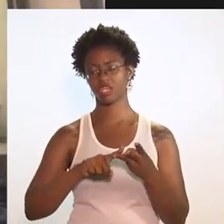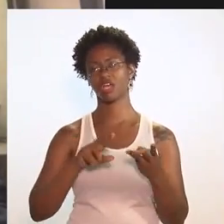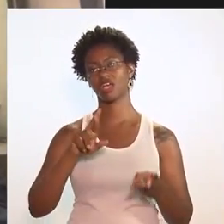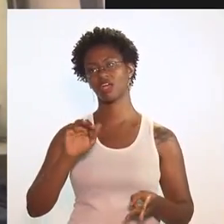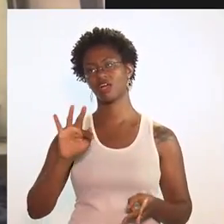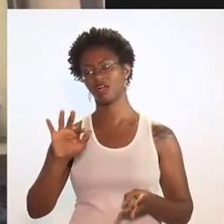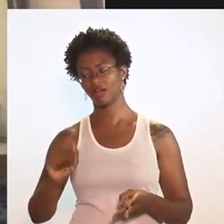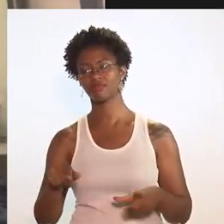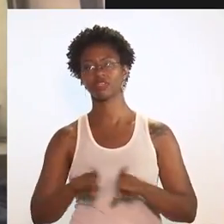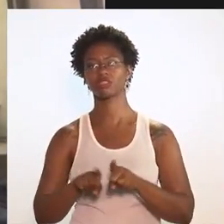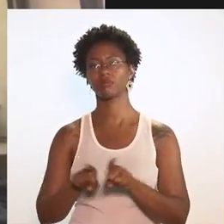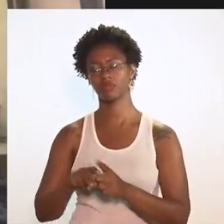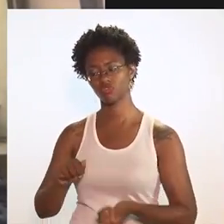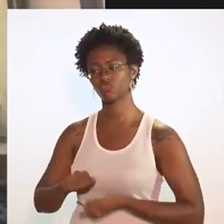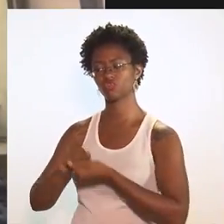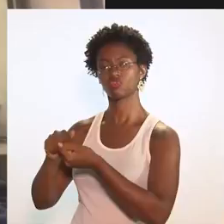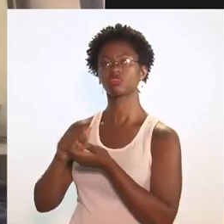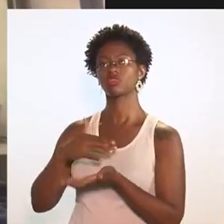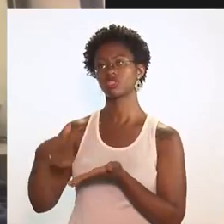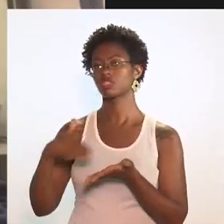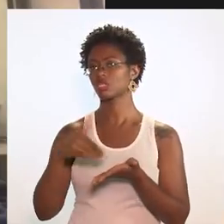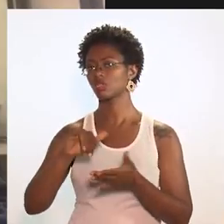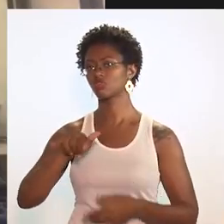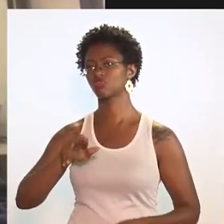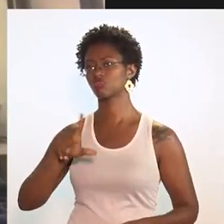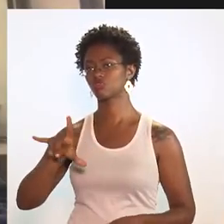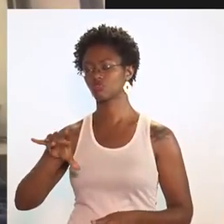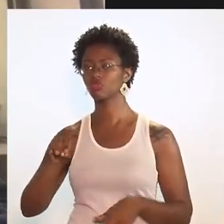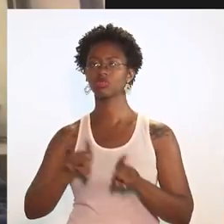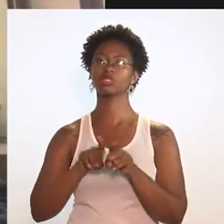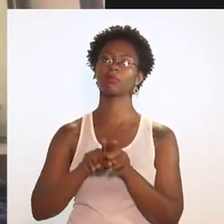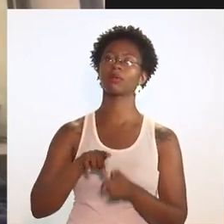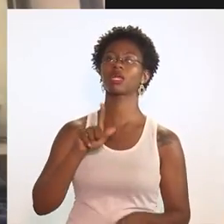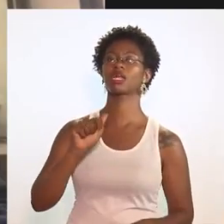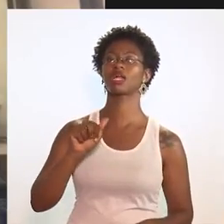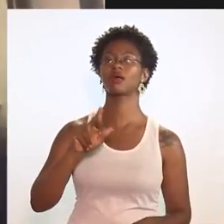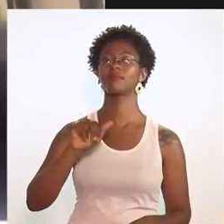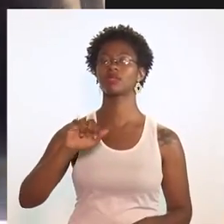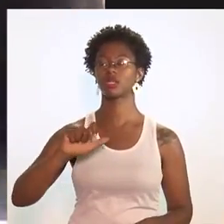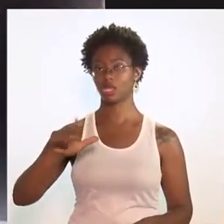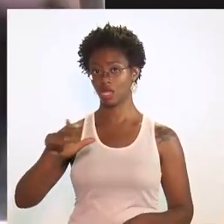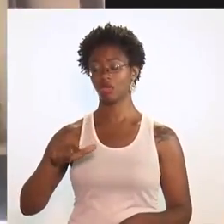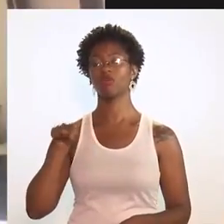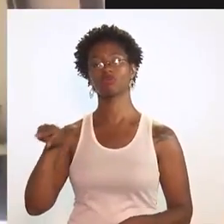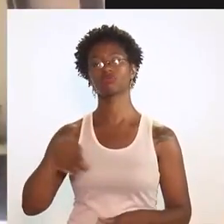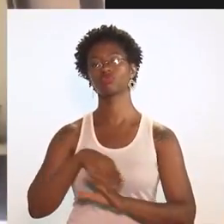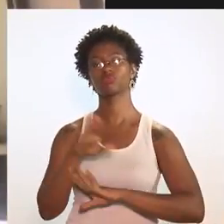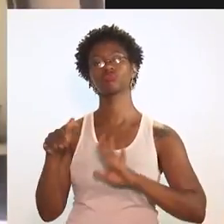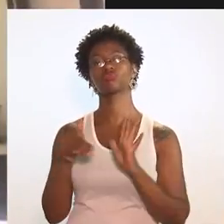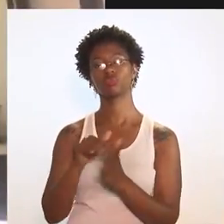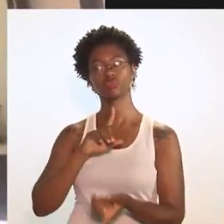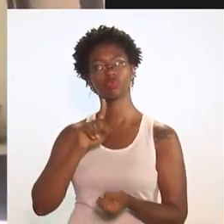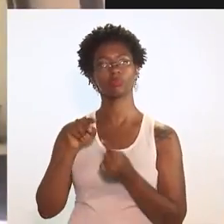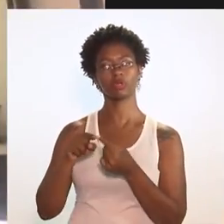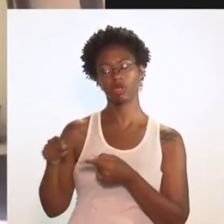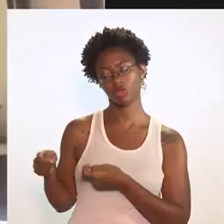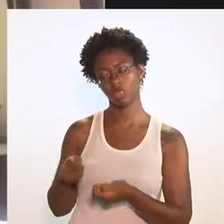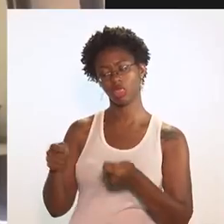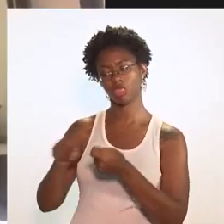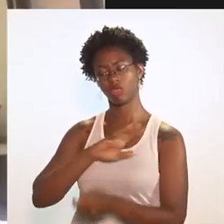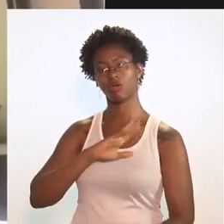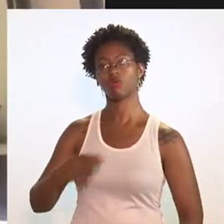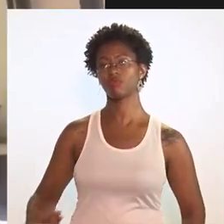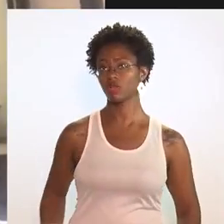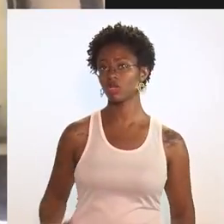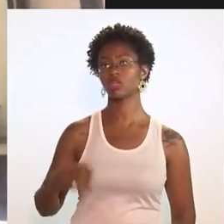capitaneados pelo subsecretário Júlio e pelo secretário Capitão Teixeira, tudo sob, digamos assim, o comando